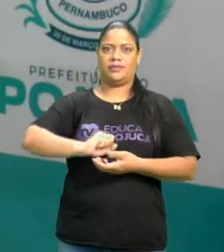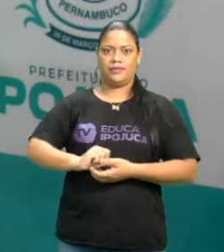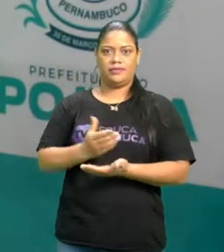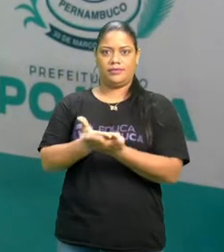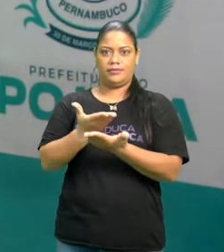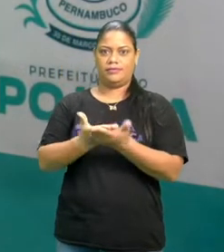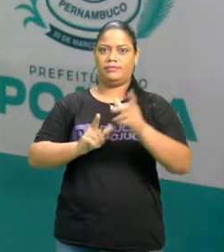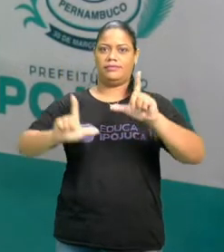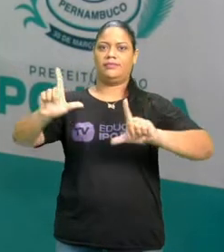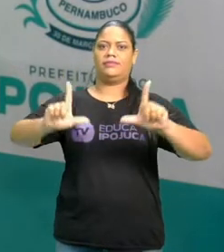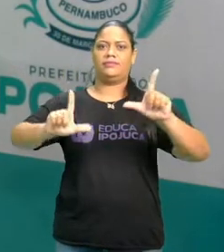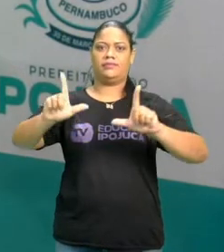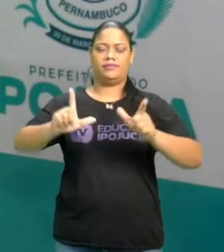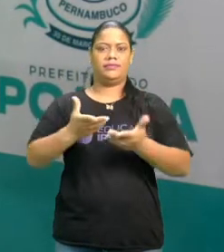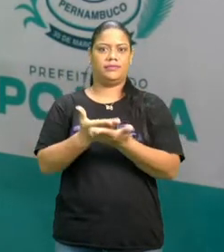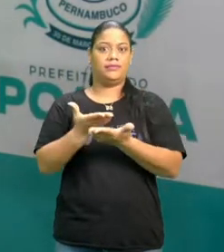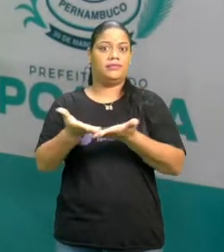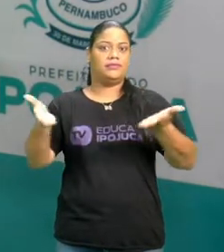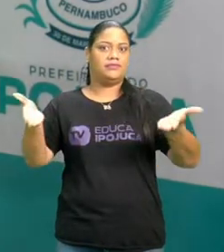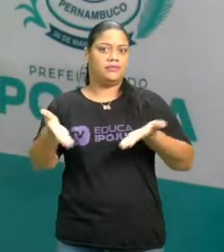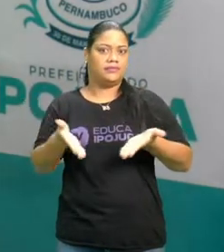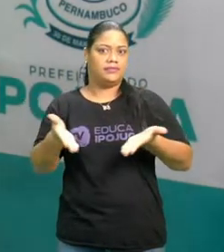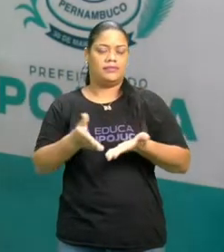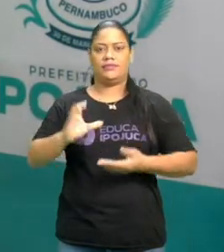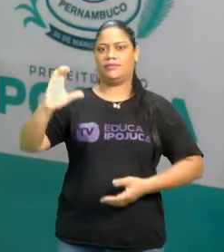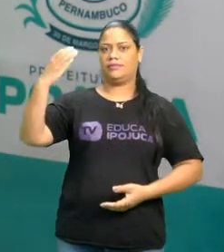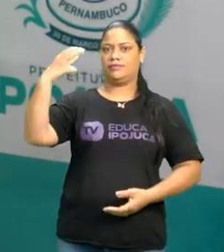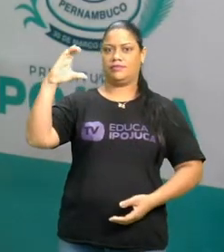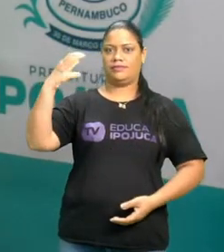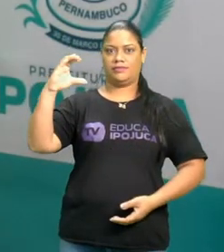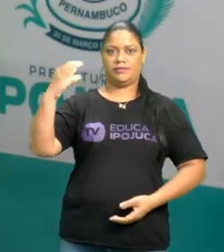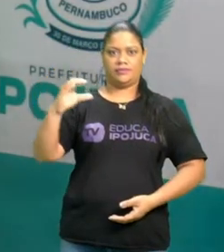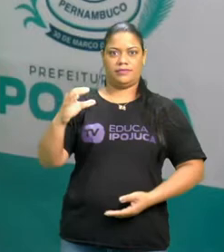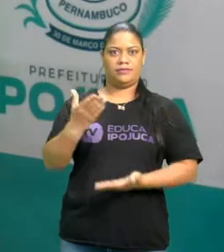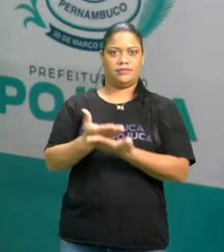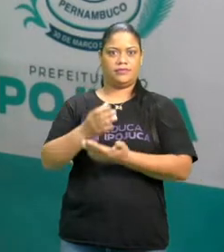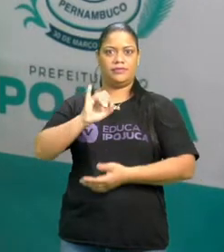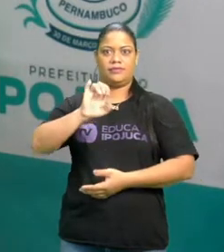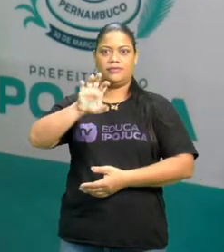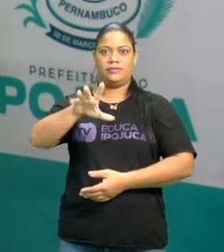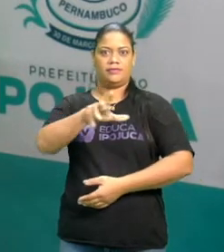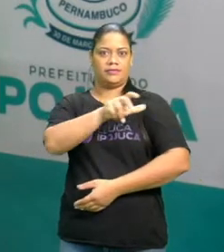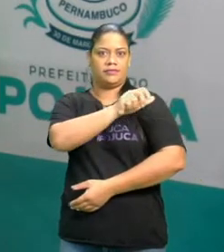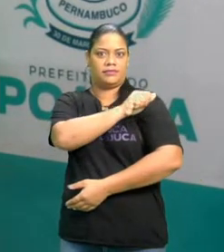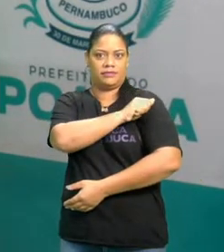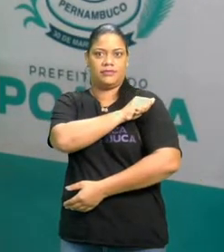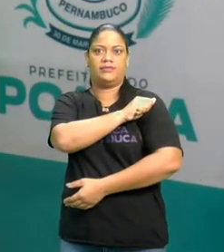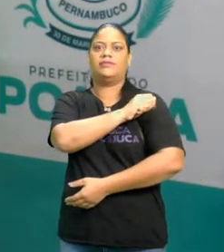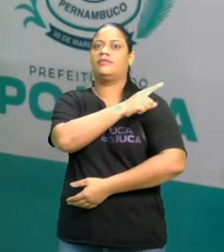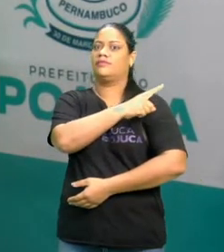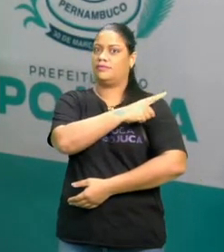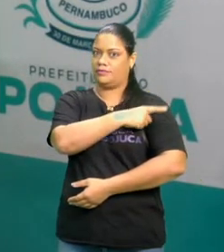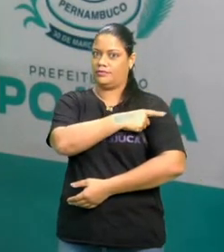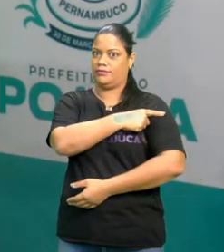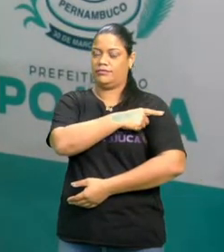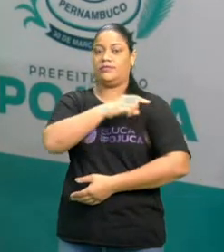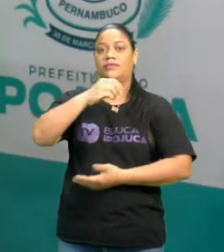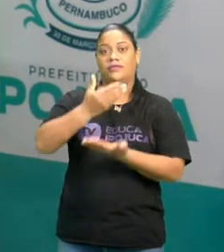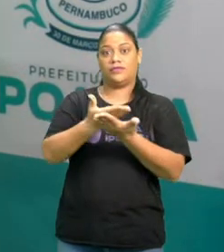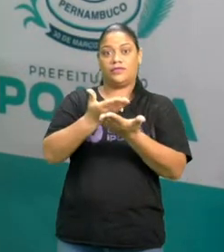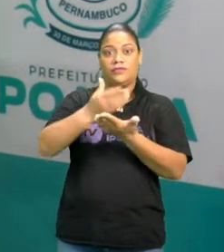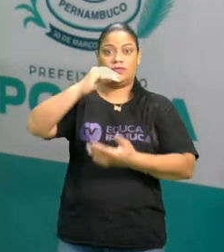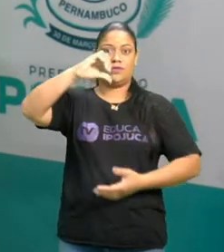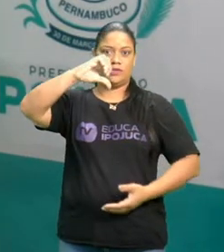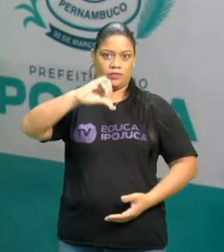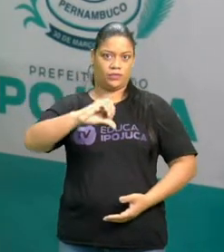as aulas na TV. E a nossa aula de hoje é de Ciências para Educação de Jovens e Adultos. É a aula 9 de